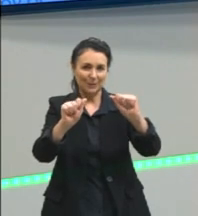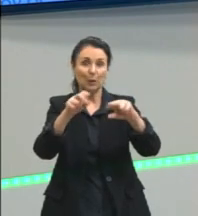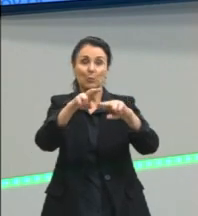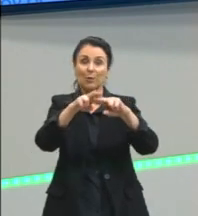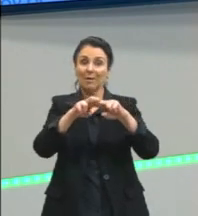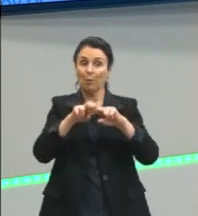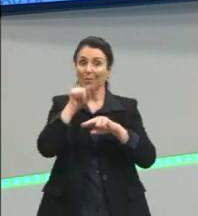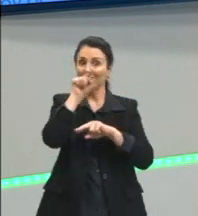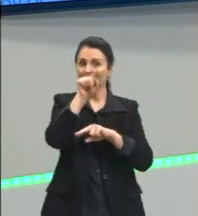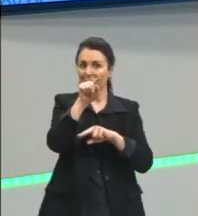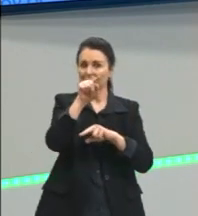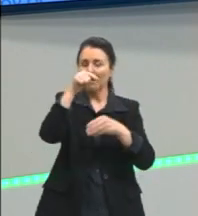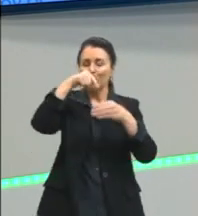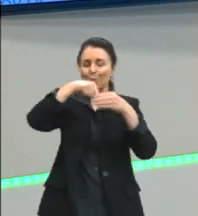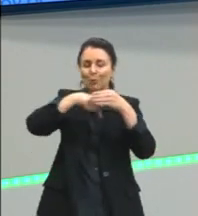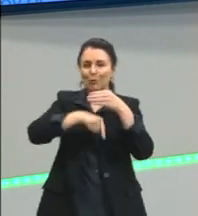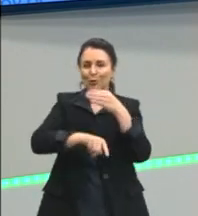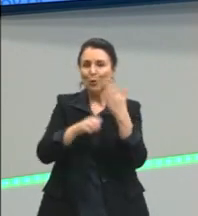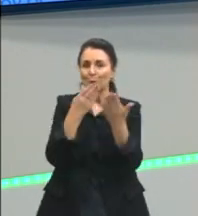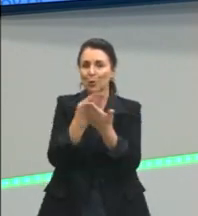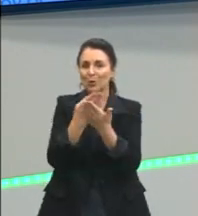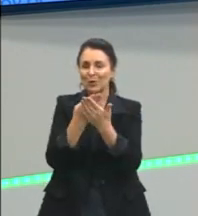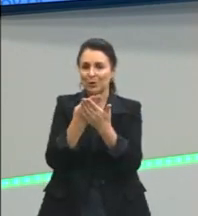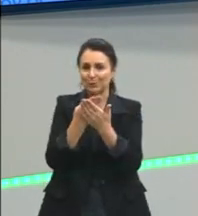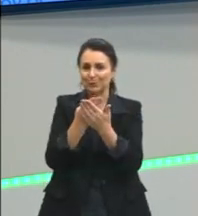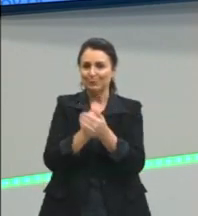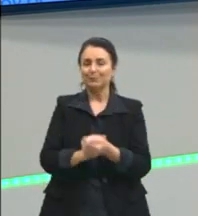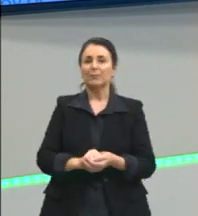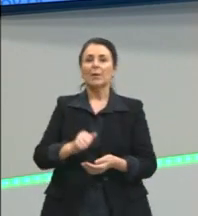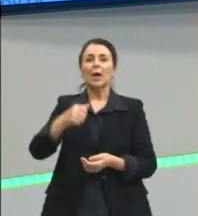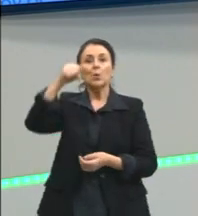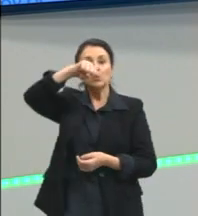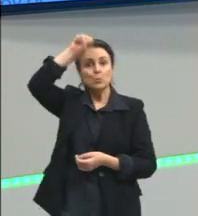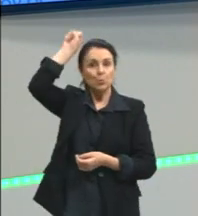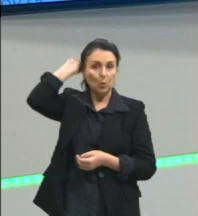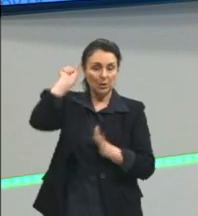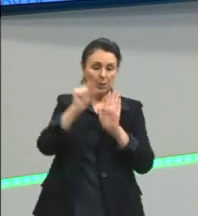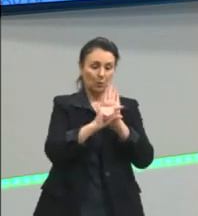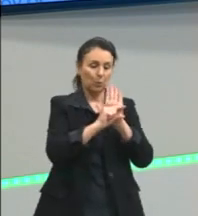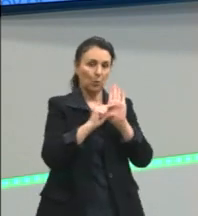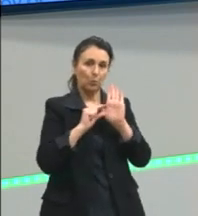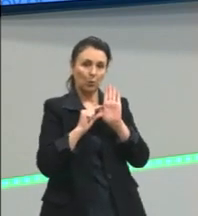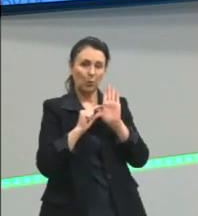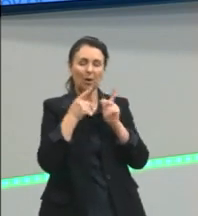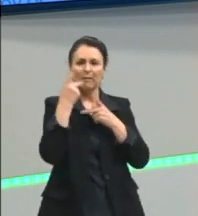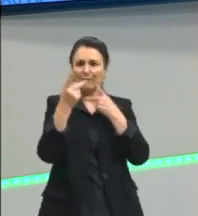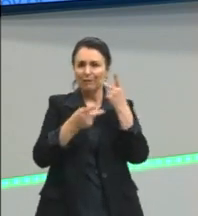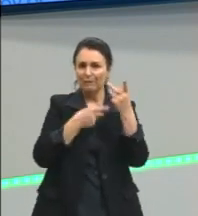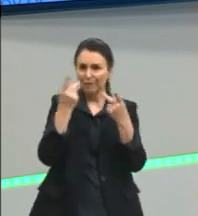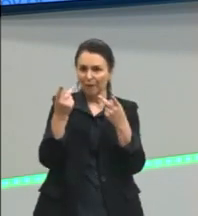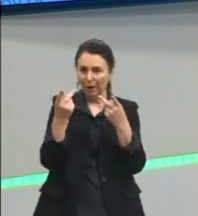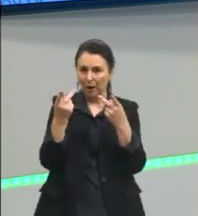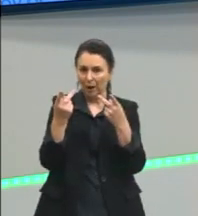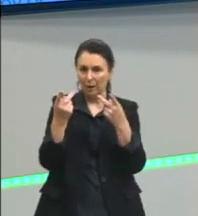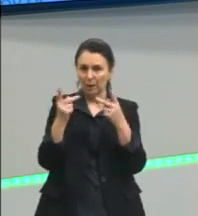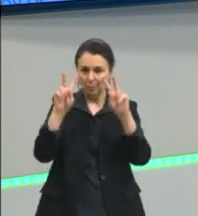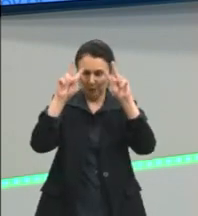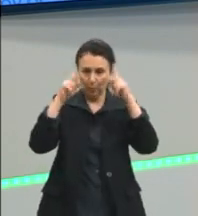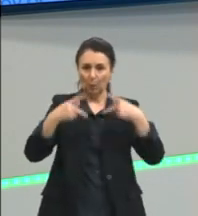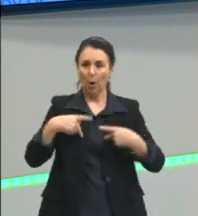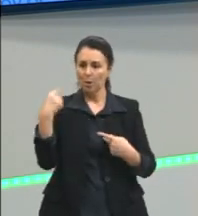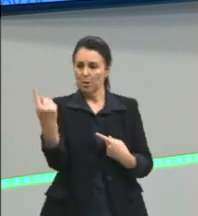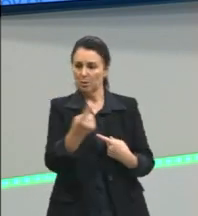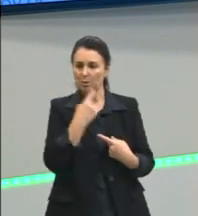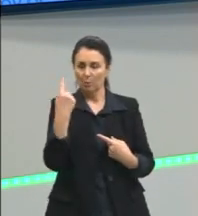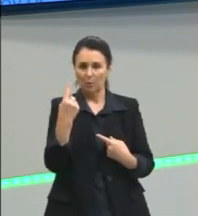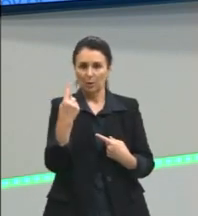linguagem. Para Saussure, linguagem é a propriedade que torna possível aos humanos a comunicação, que é um